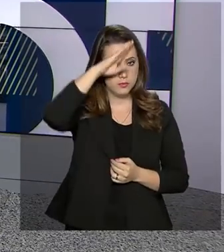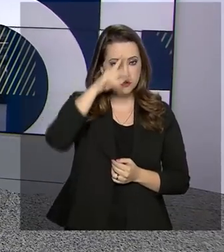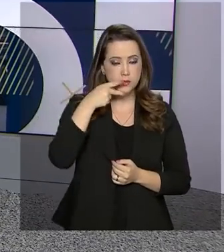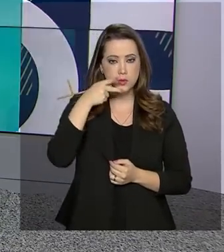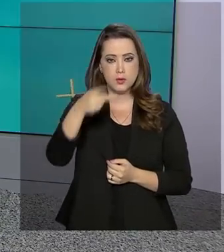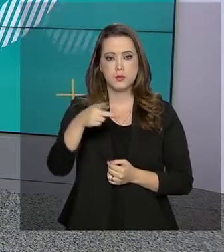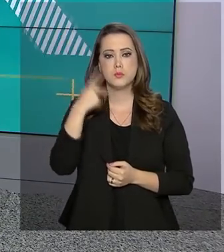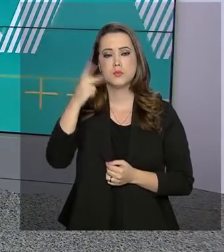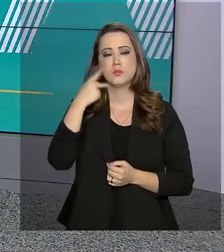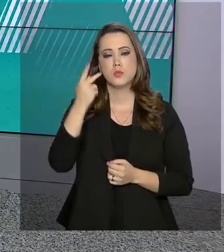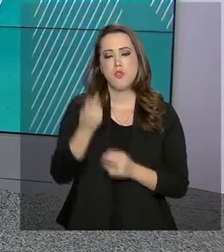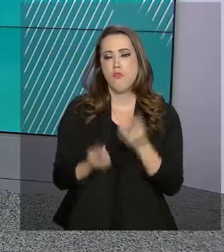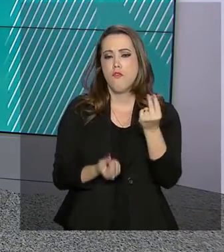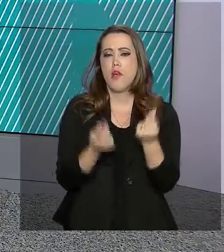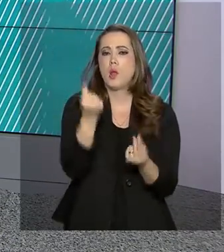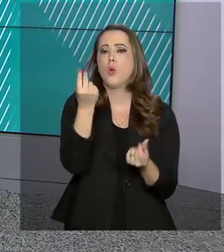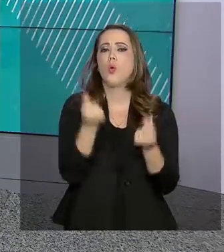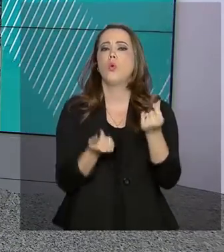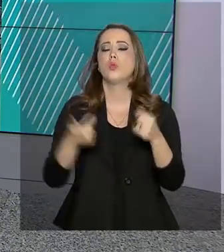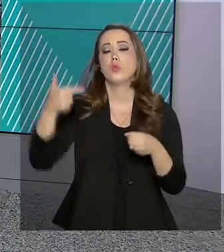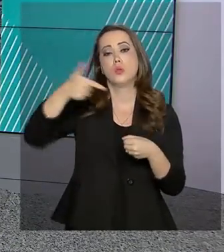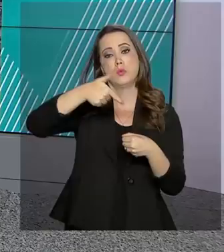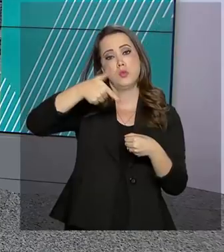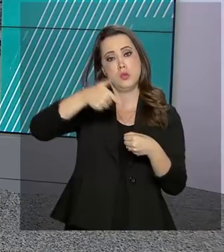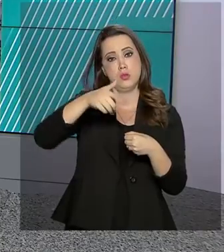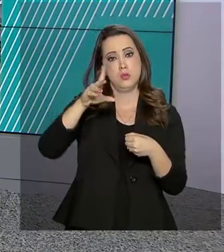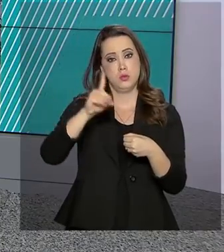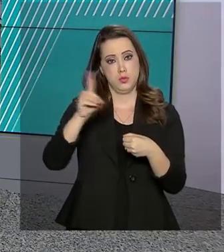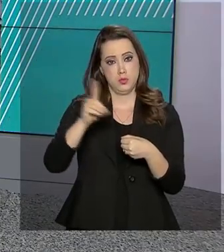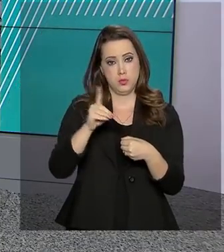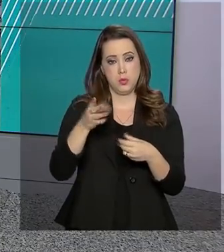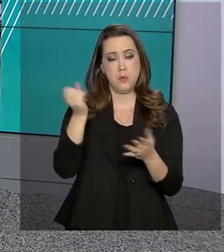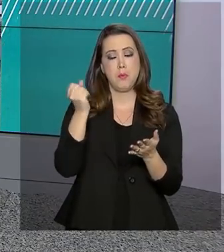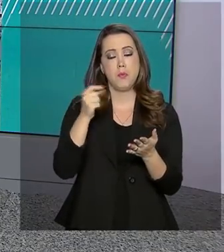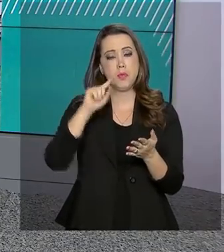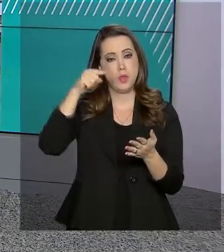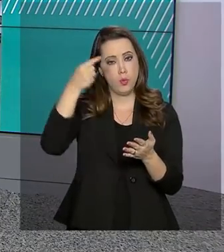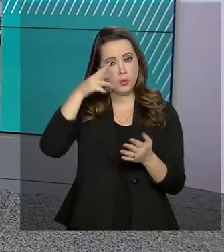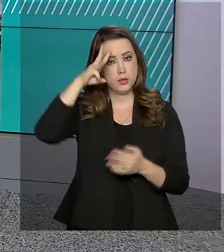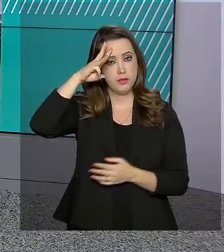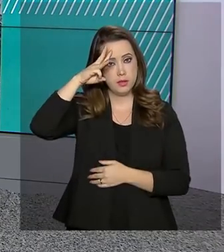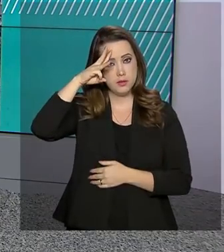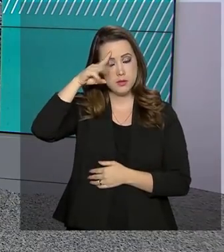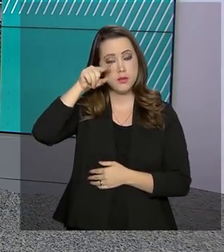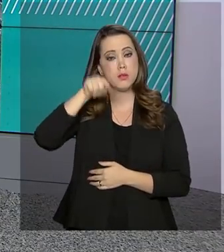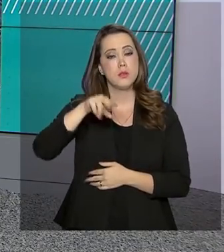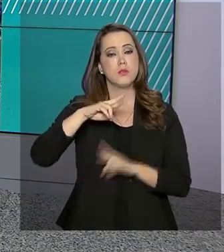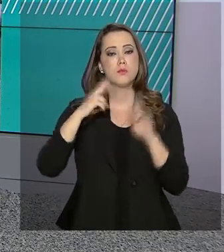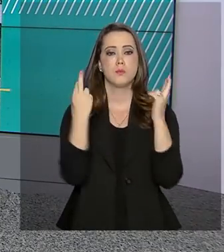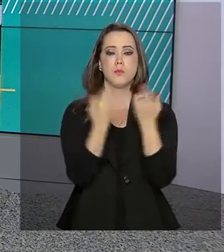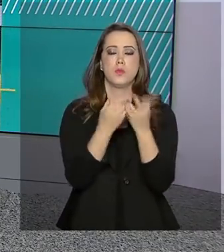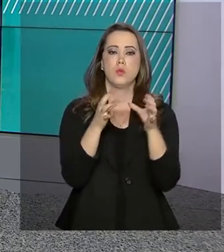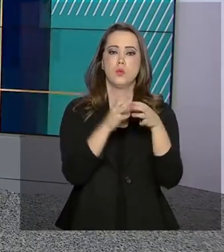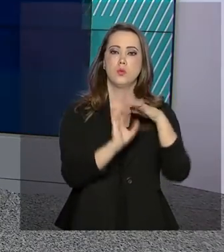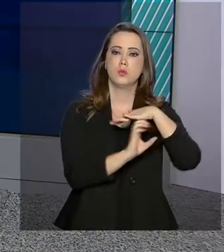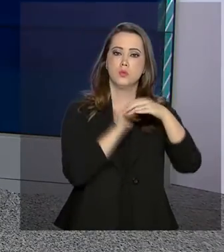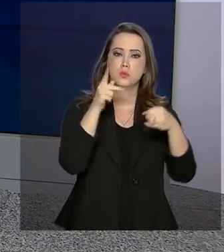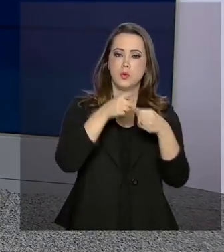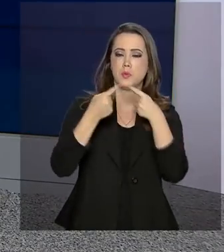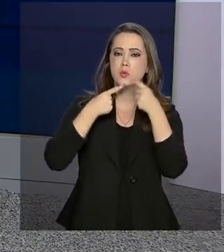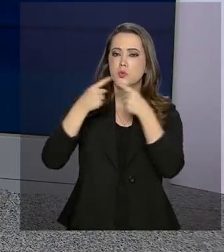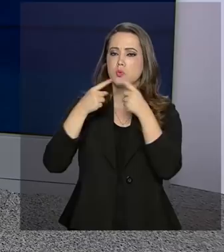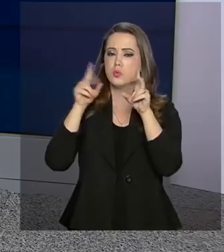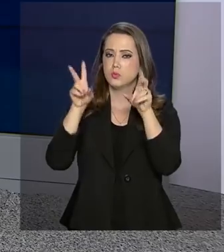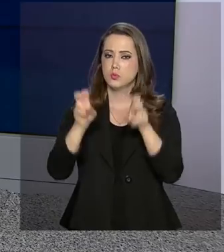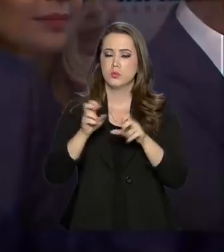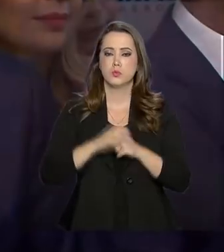Bolsonaro falou sobre a política de preço do óleo diesel e marcou para a próxima terça-feira uma reunião com a Petrobras para discutir o